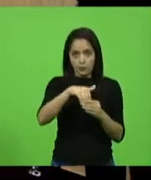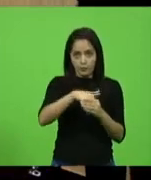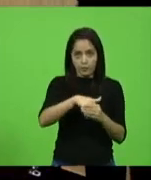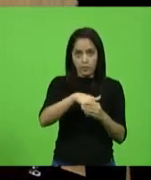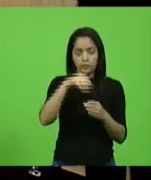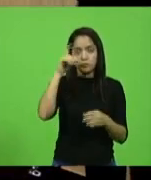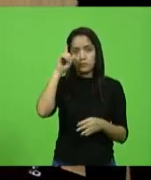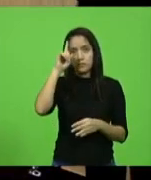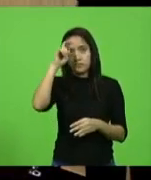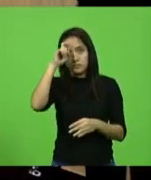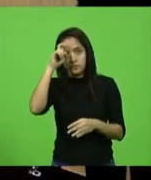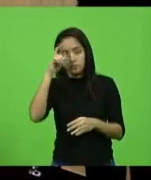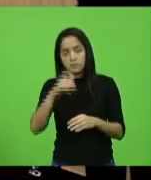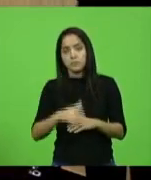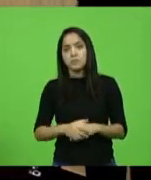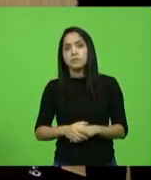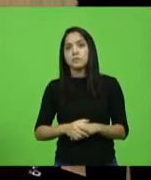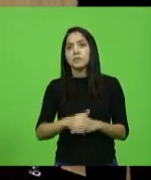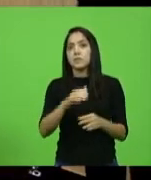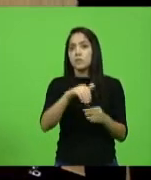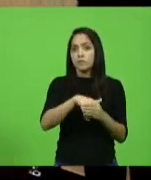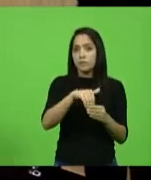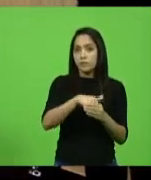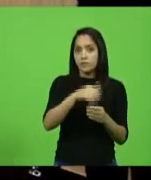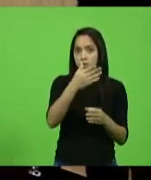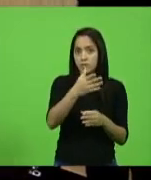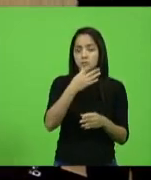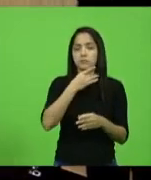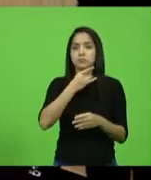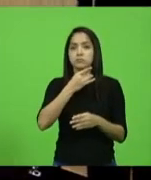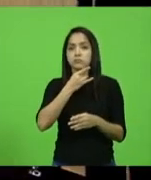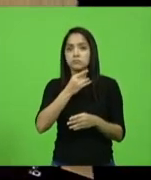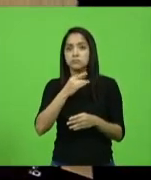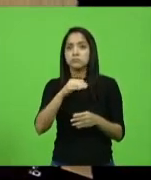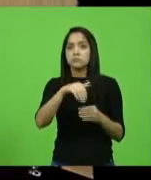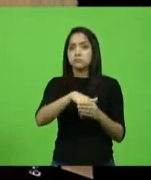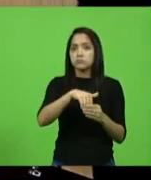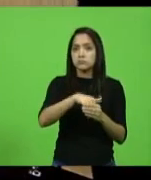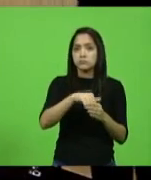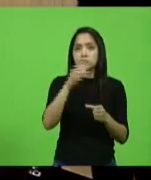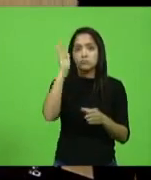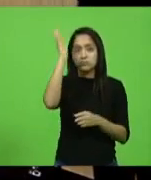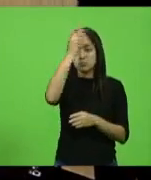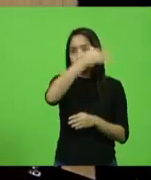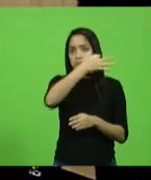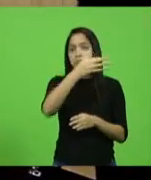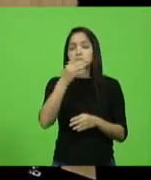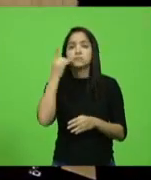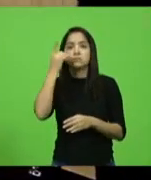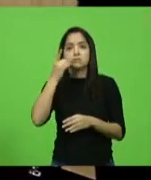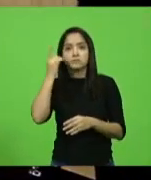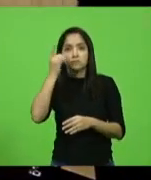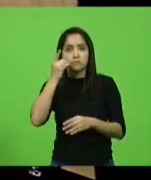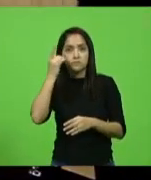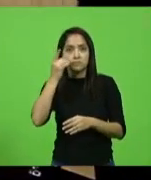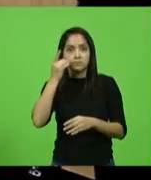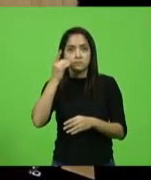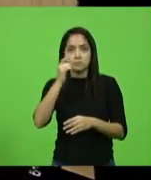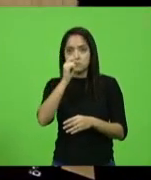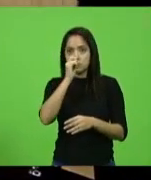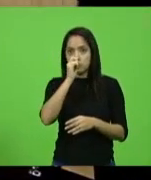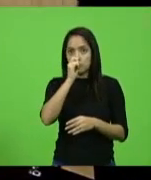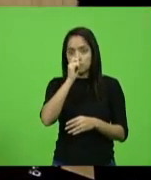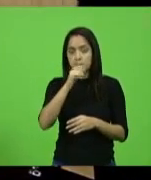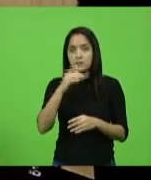Vieira, deputado Marcos Vieira, deputado Cobalquini, deputado Fabiano da Luz, deputado João Amin